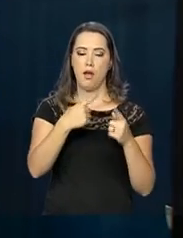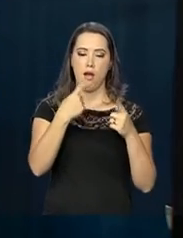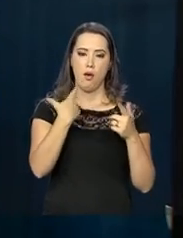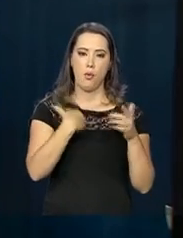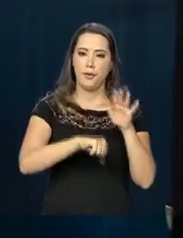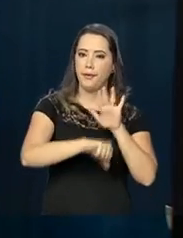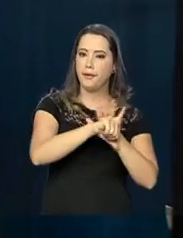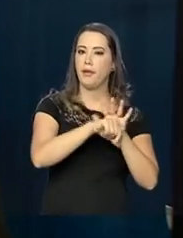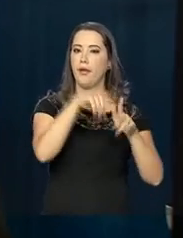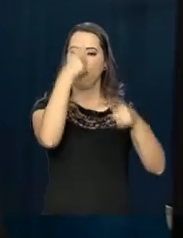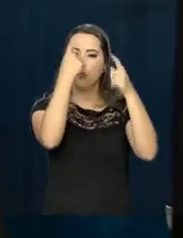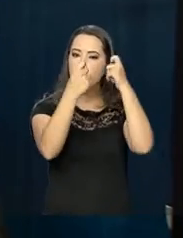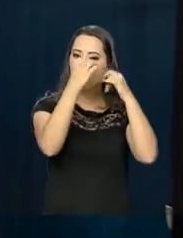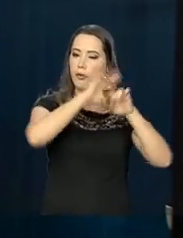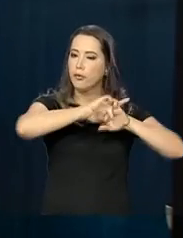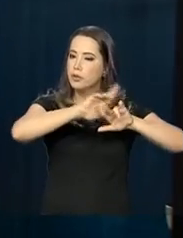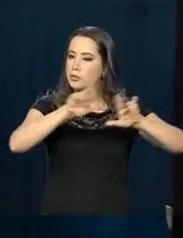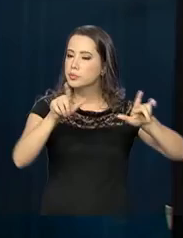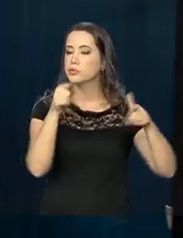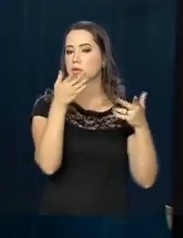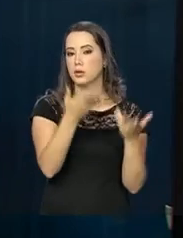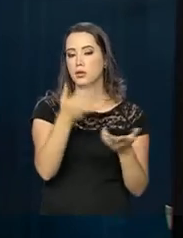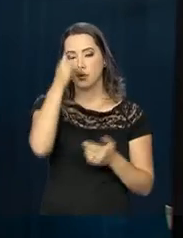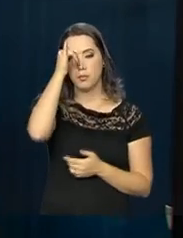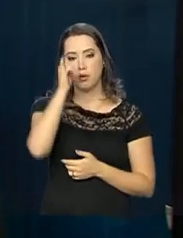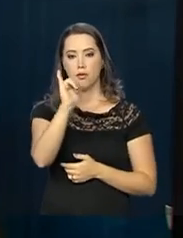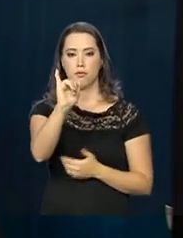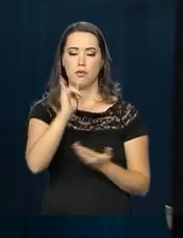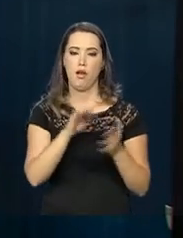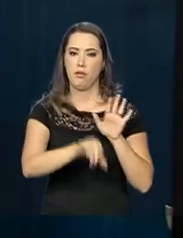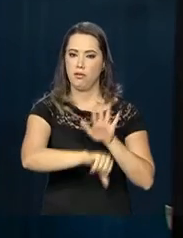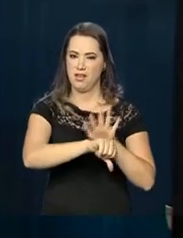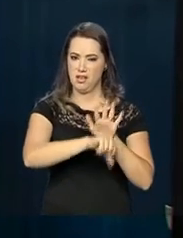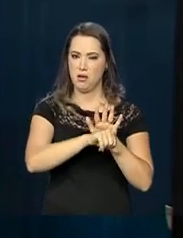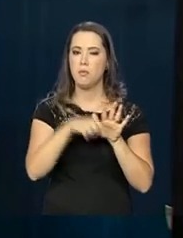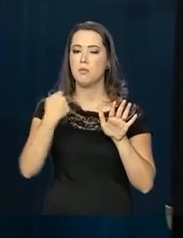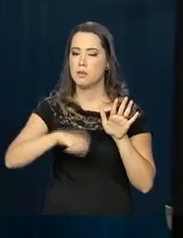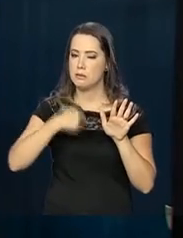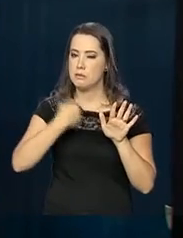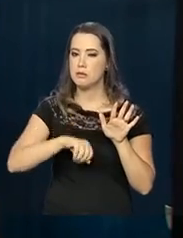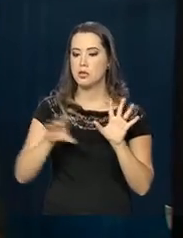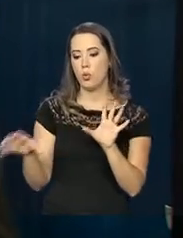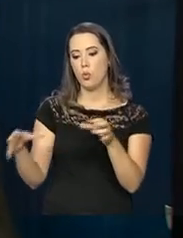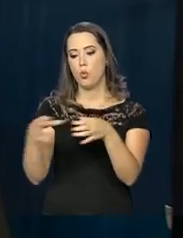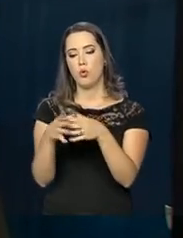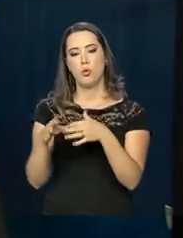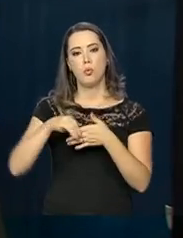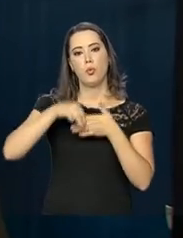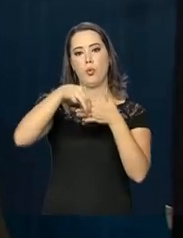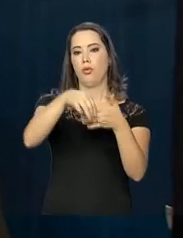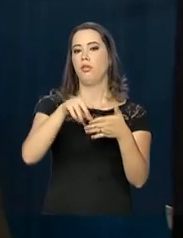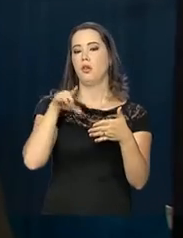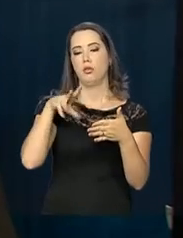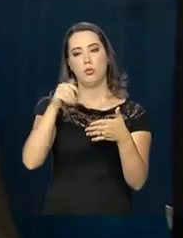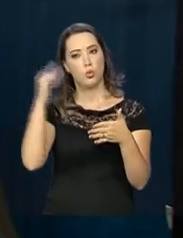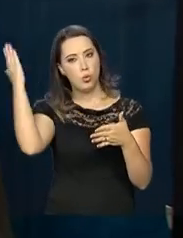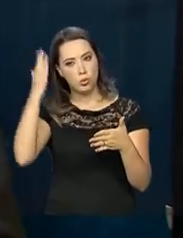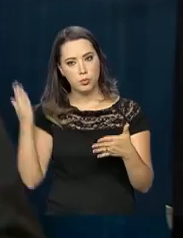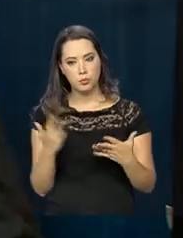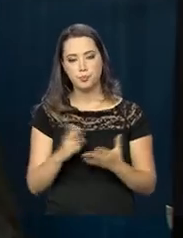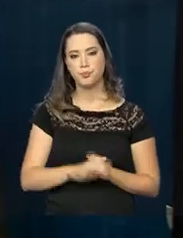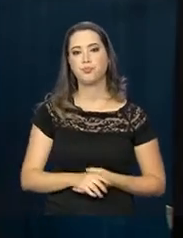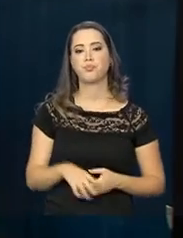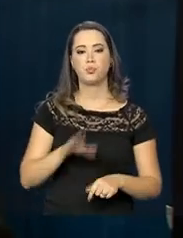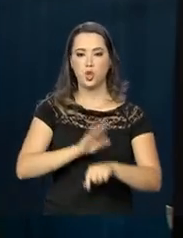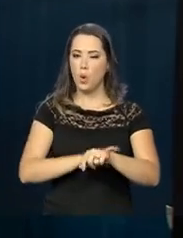promover aí também a prevenção de crimes. Então, aqui no Ministério da Justiça já está tudo preparado, essa cerimônia está marcada para as